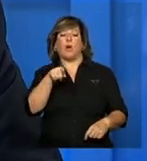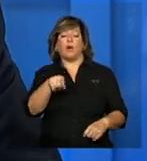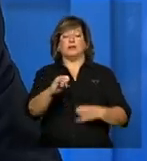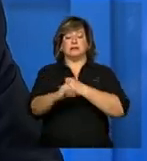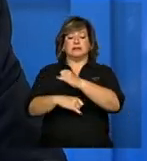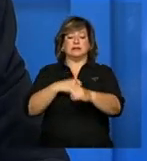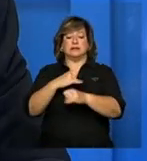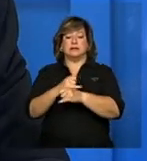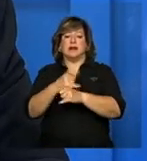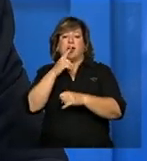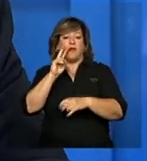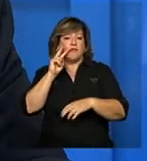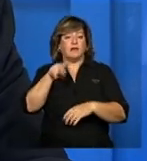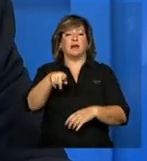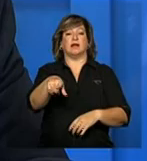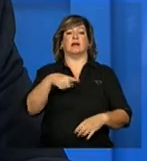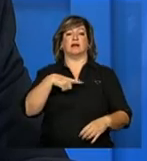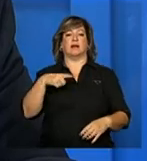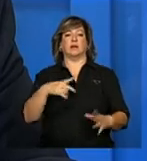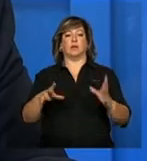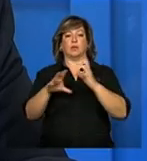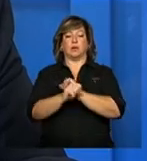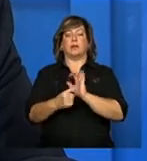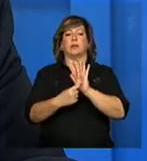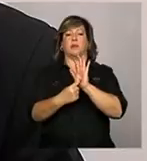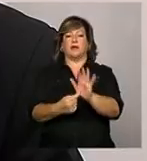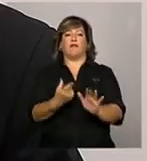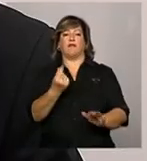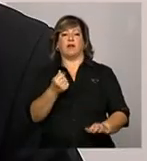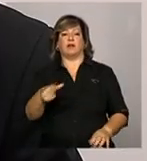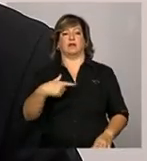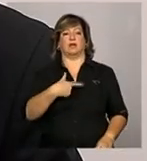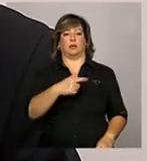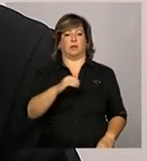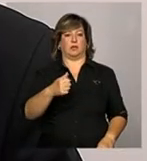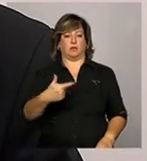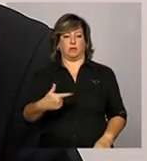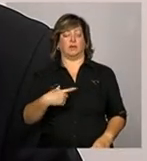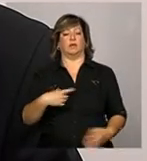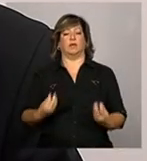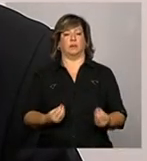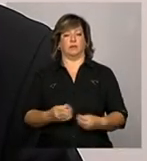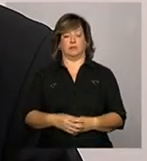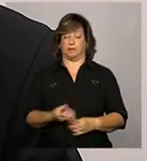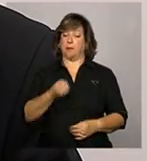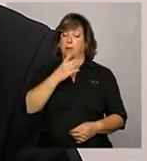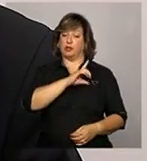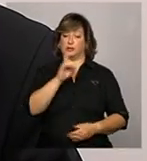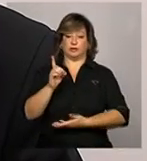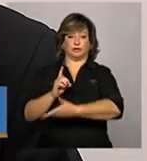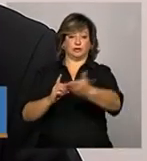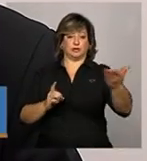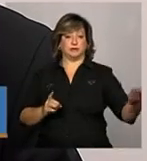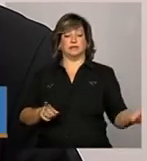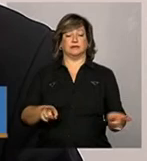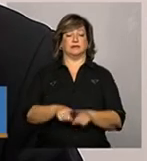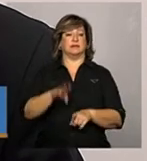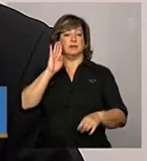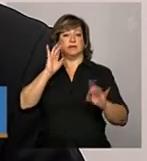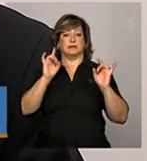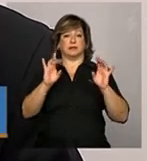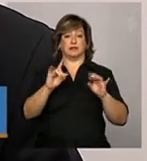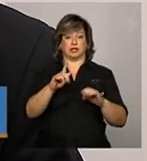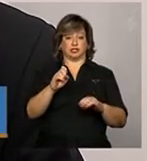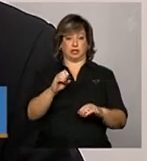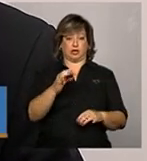-financeiro de 2012? Primeiramente, bom dia, Lúcia. Bom dia, Alain. Bom dia, ao telespectador, em especial o gestor e o conselheiro que nos